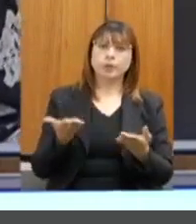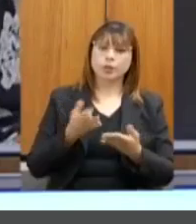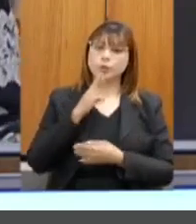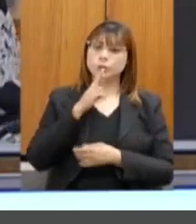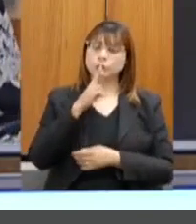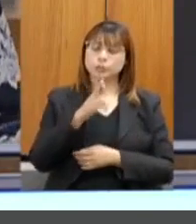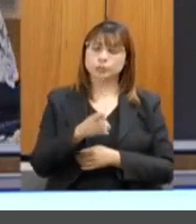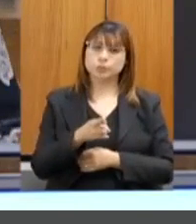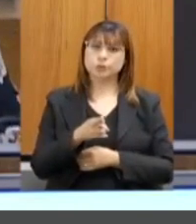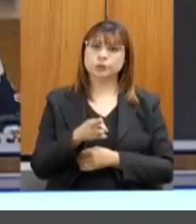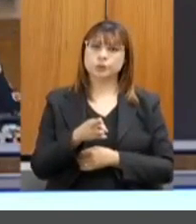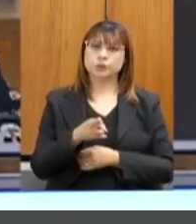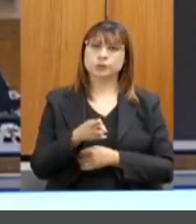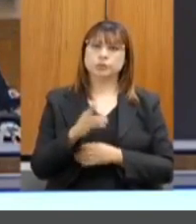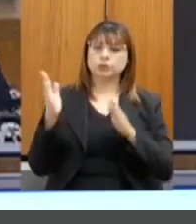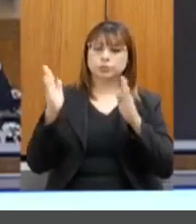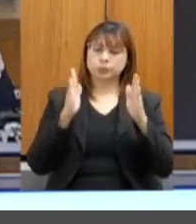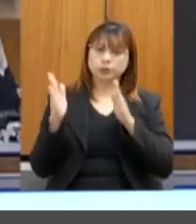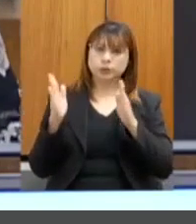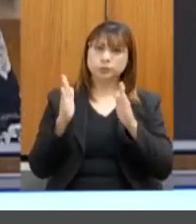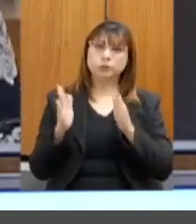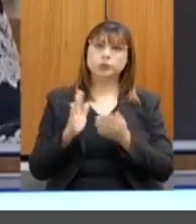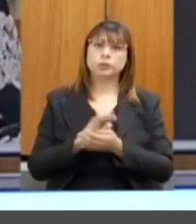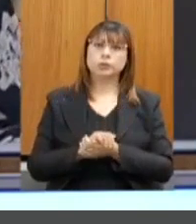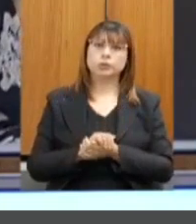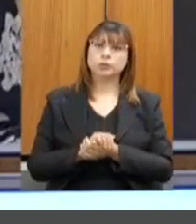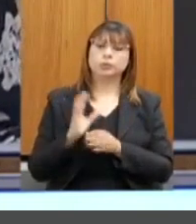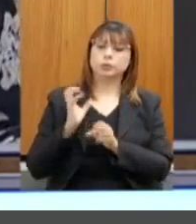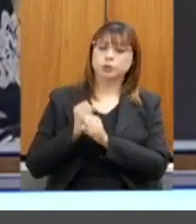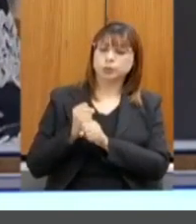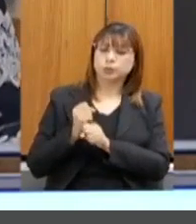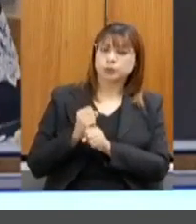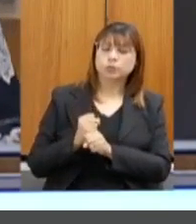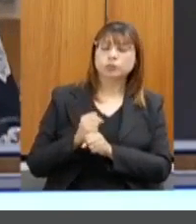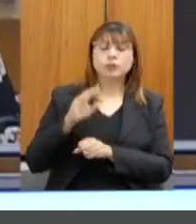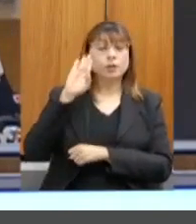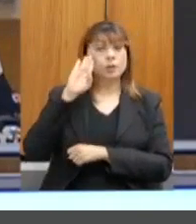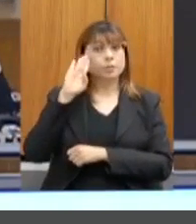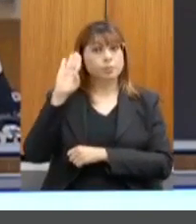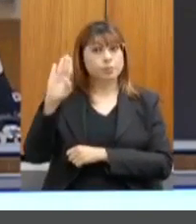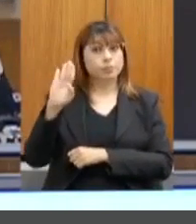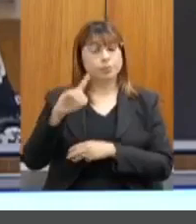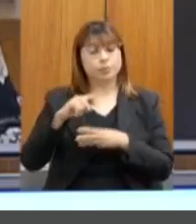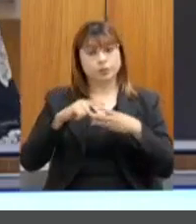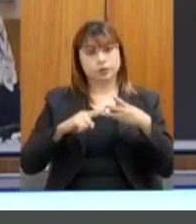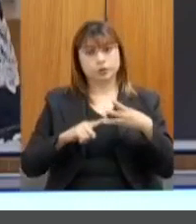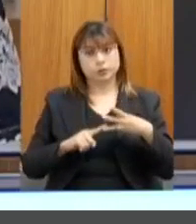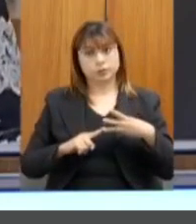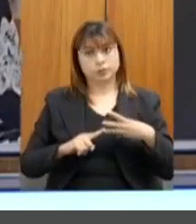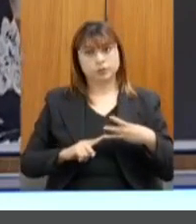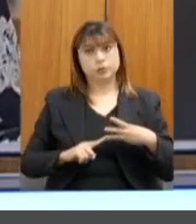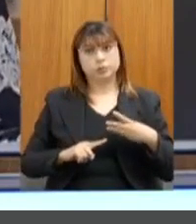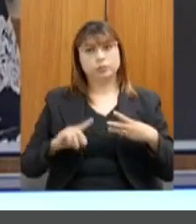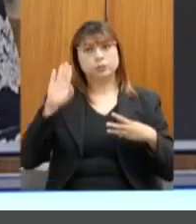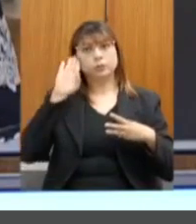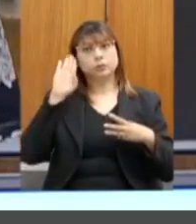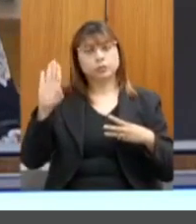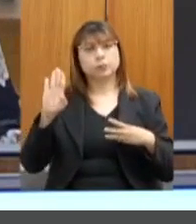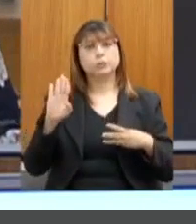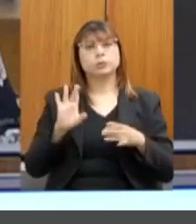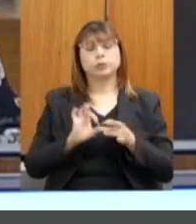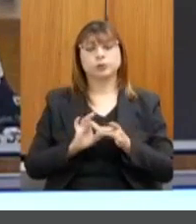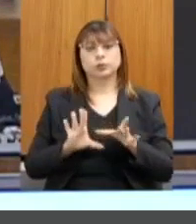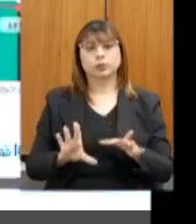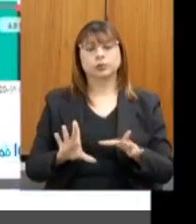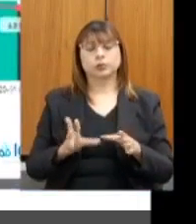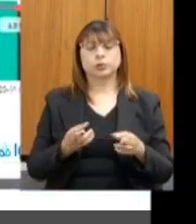resultados nesse período de produtividade, especialmente dos três principais atos autorizativos sobre